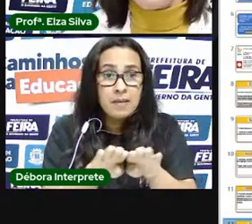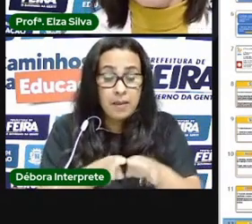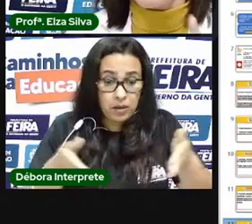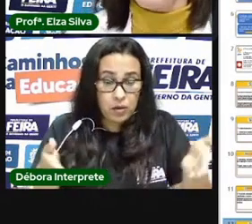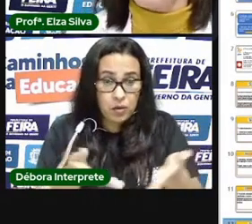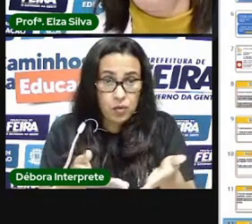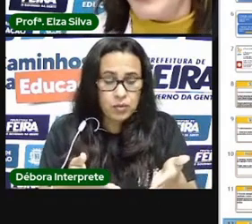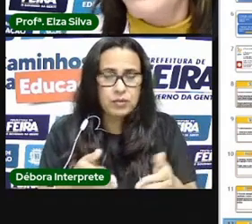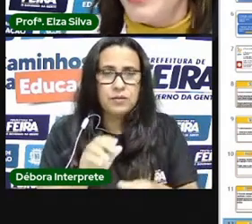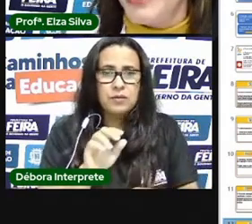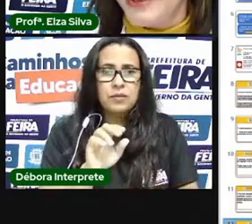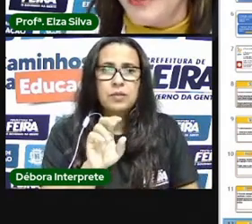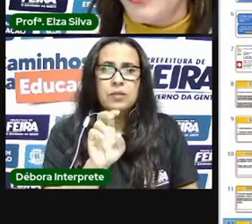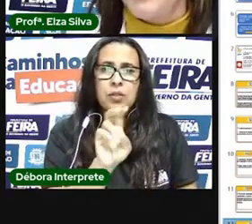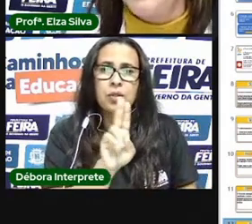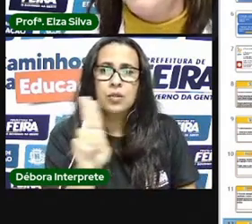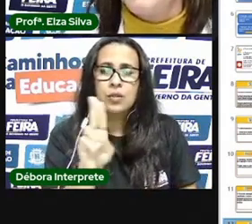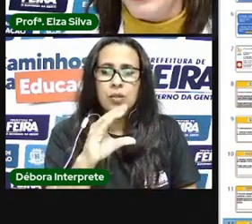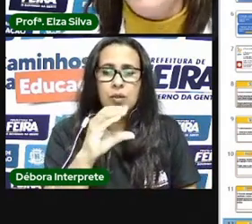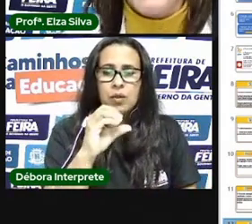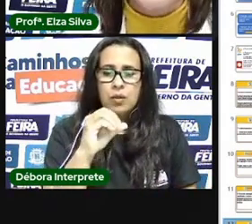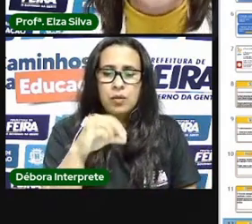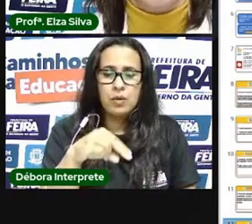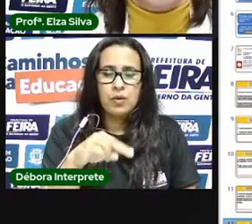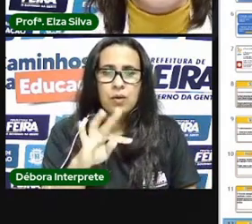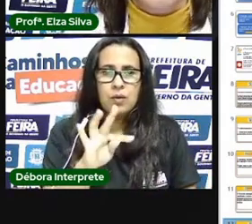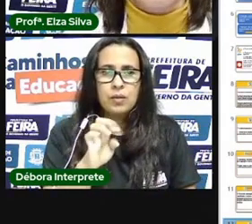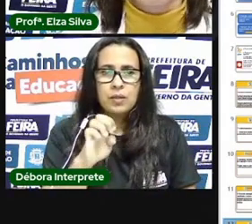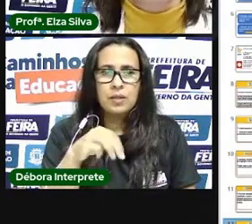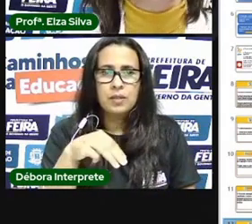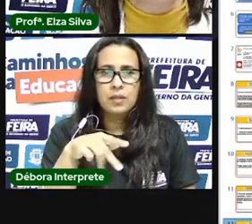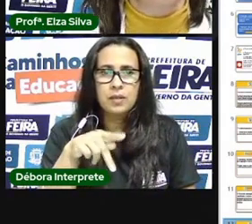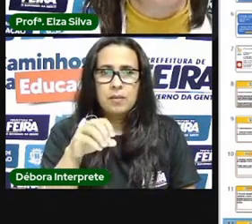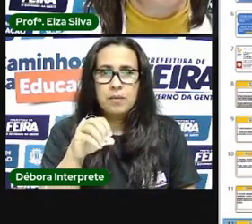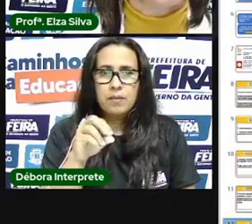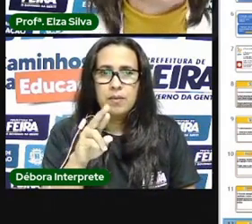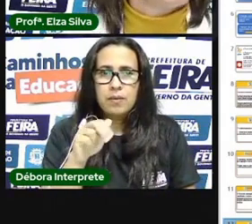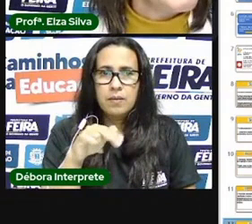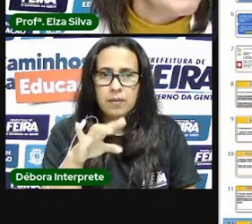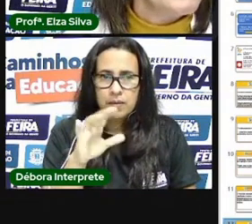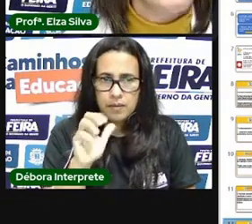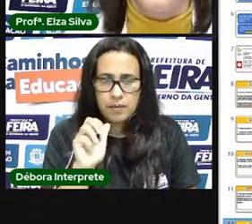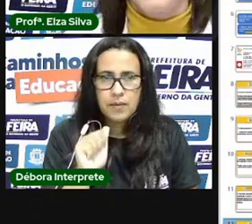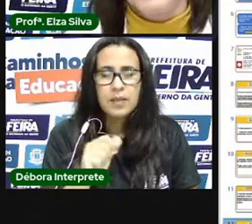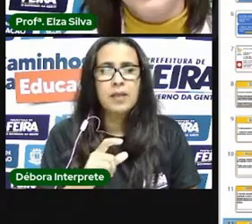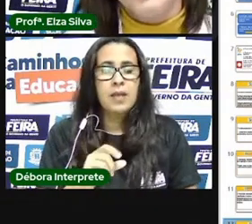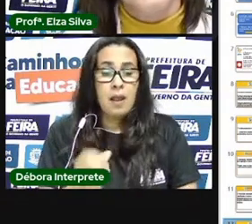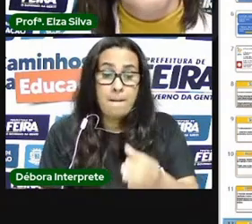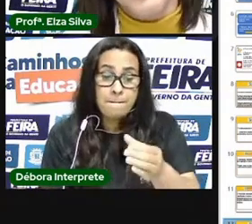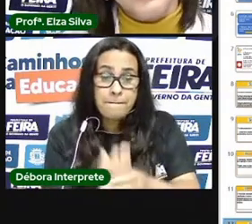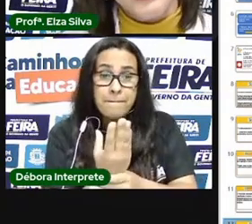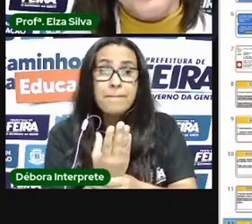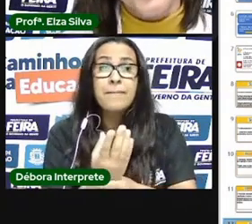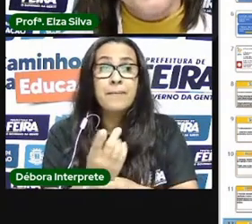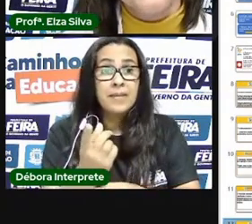artísticas vocês têm mais familiaridade porque elas são produzidas a partir do cinema da televisão do computador